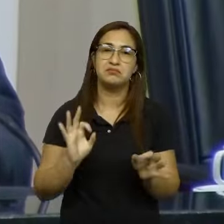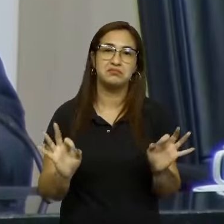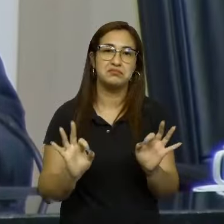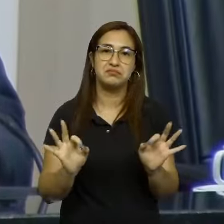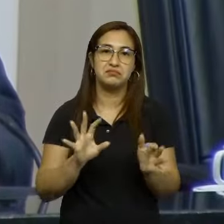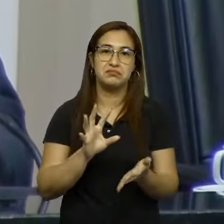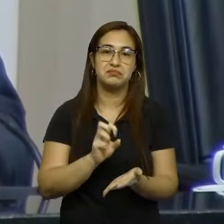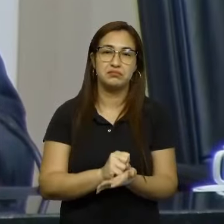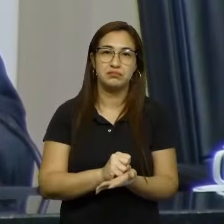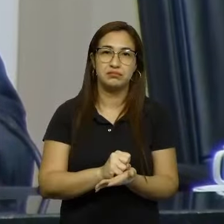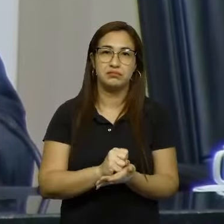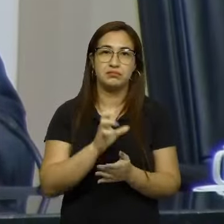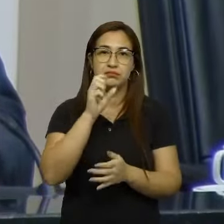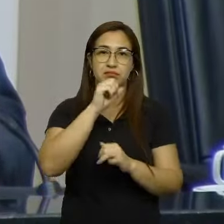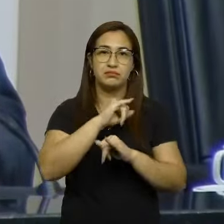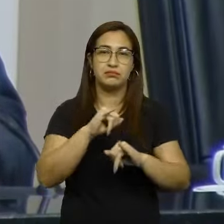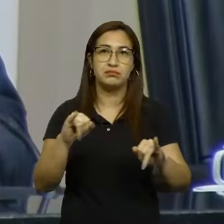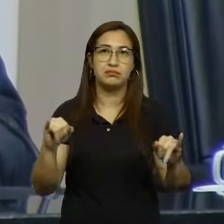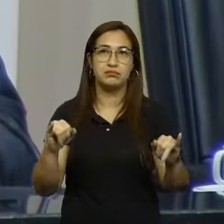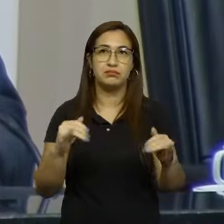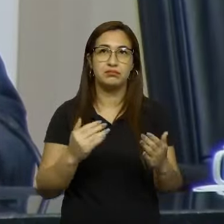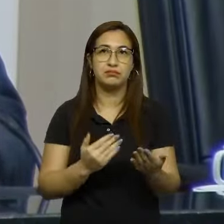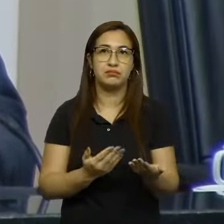inscrito em breves comunicações.